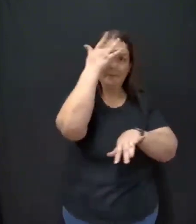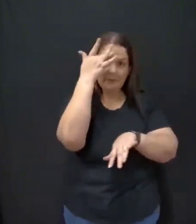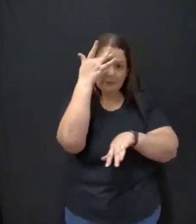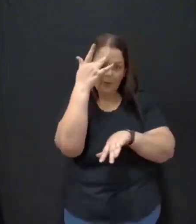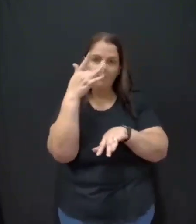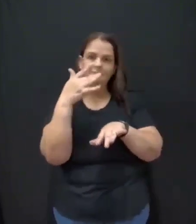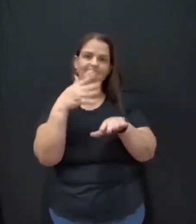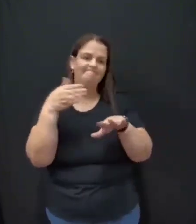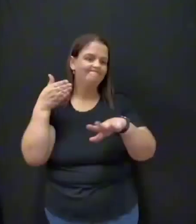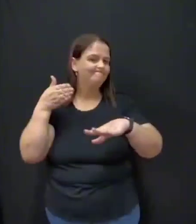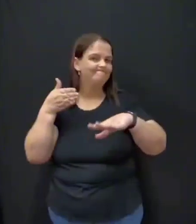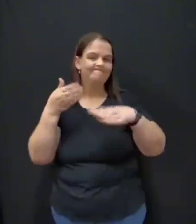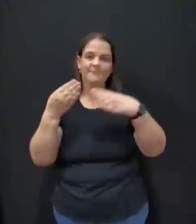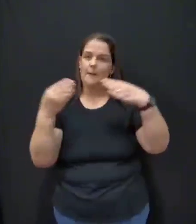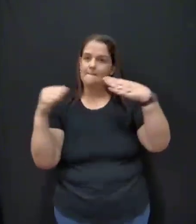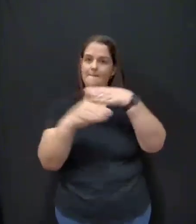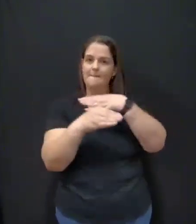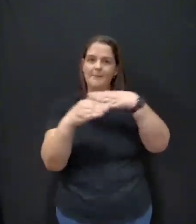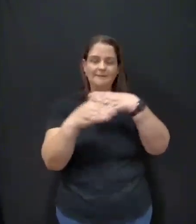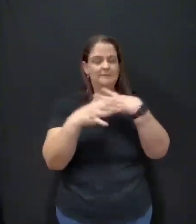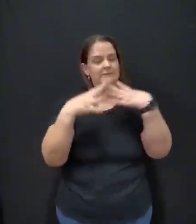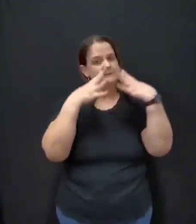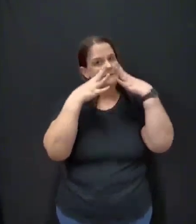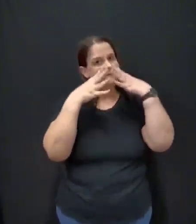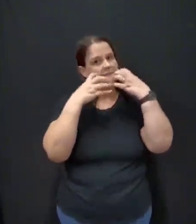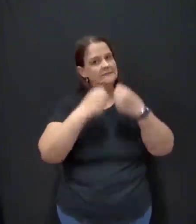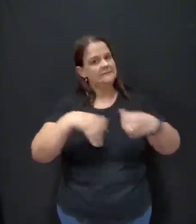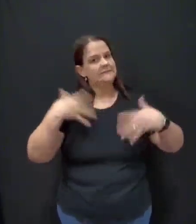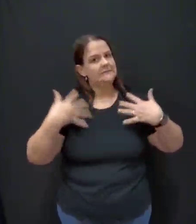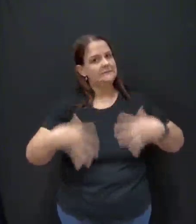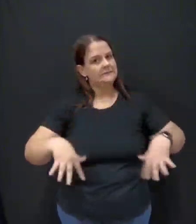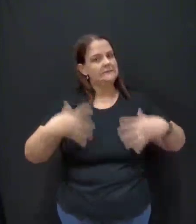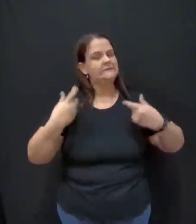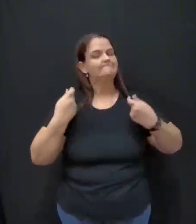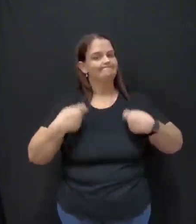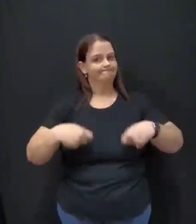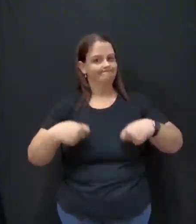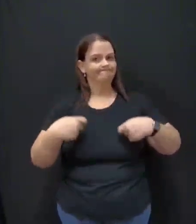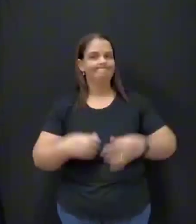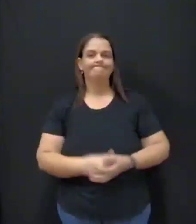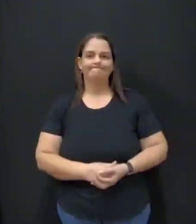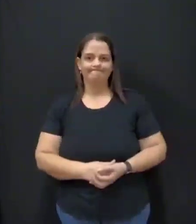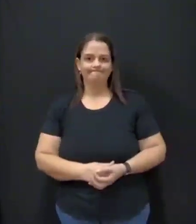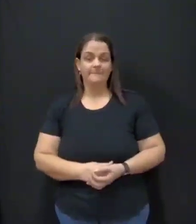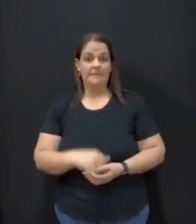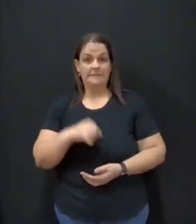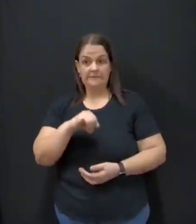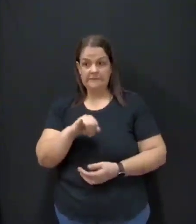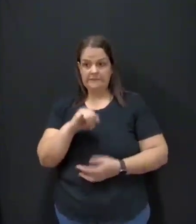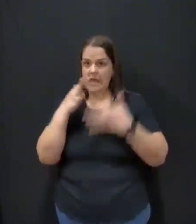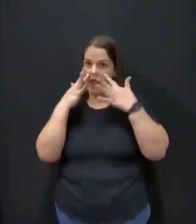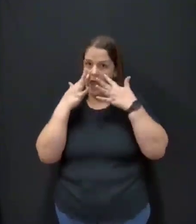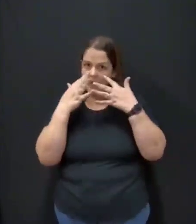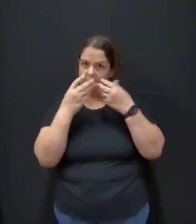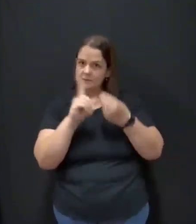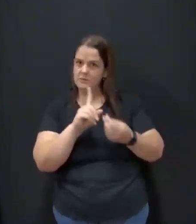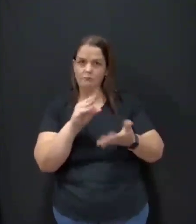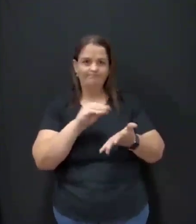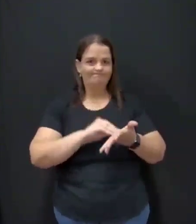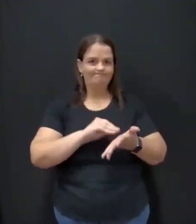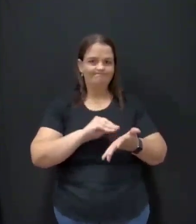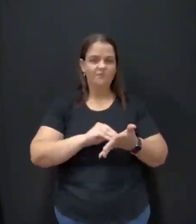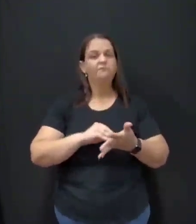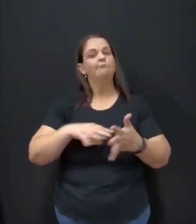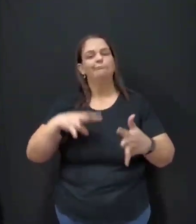por ali, senhor Rosseto, tem que prestar muita atenção. Se tu não prestares atenção, tu vais